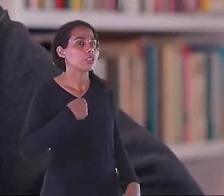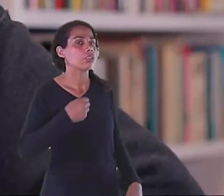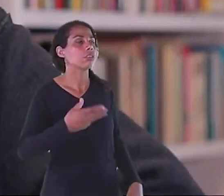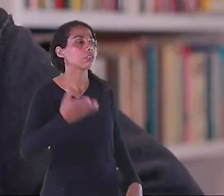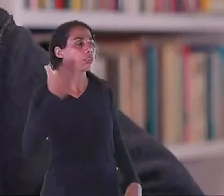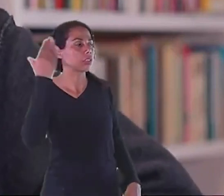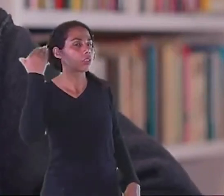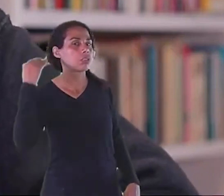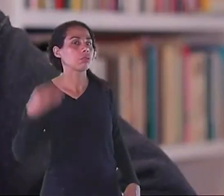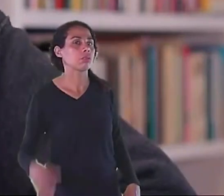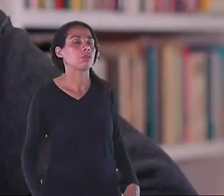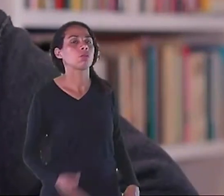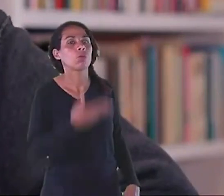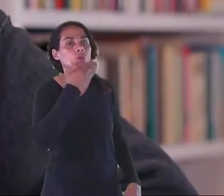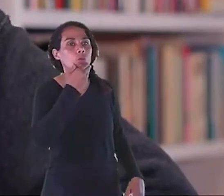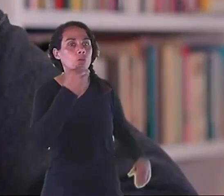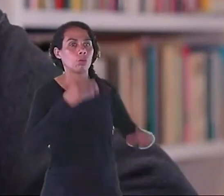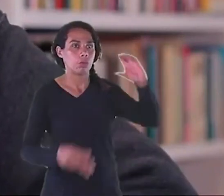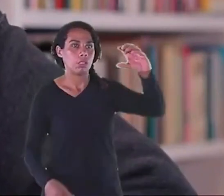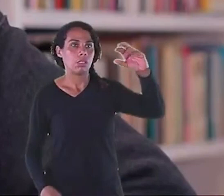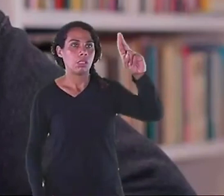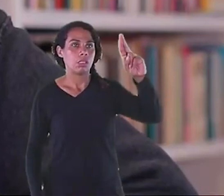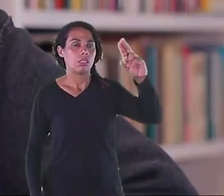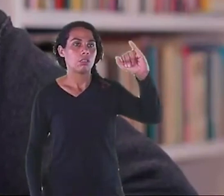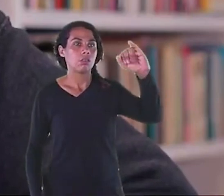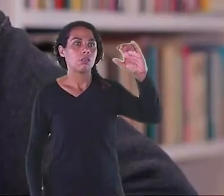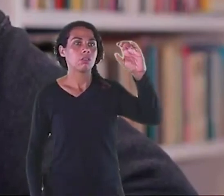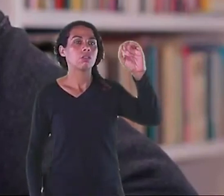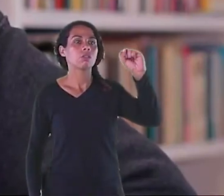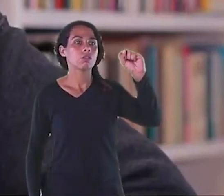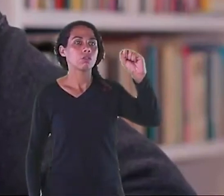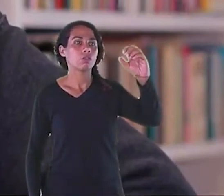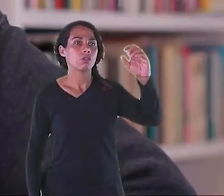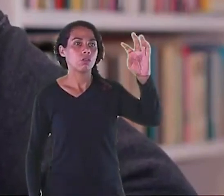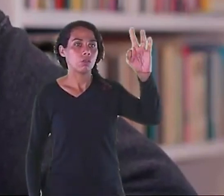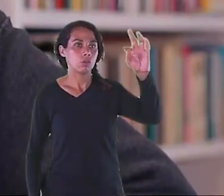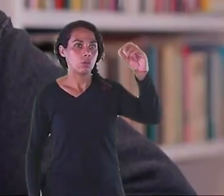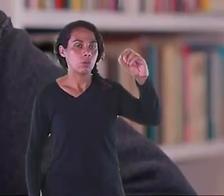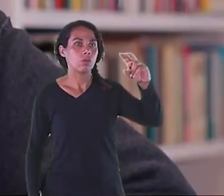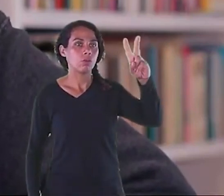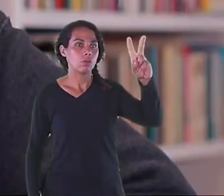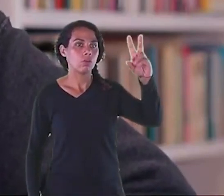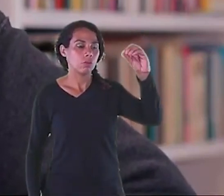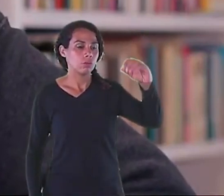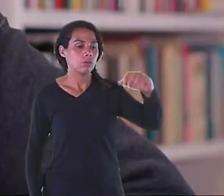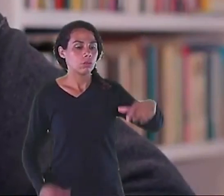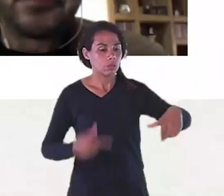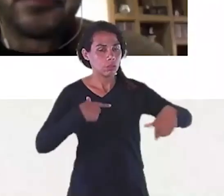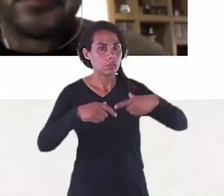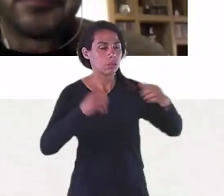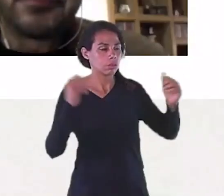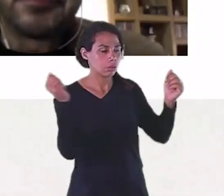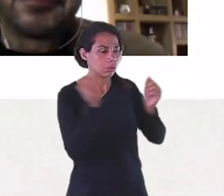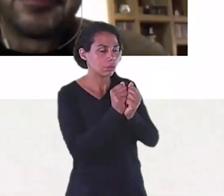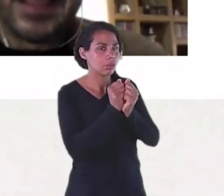de Obviamente Chamado de magnífico figura Teve algum reitor Design aí pelo mundo?